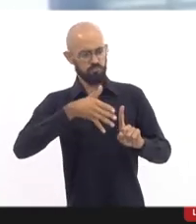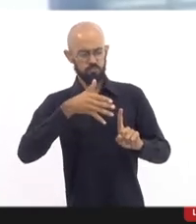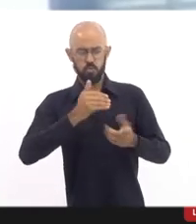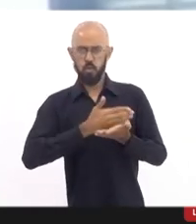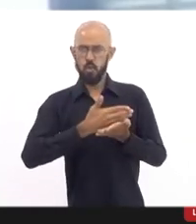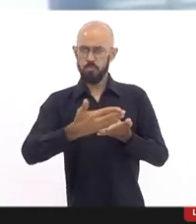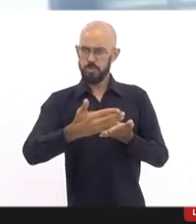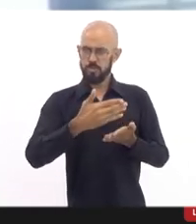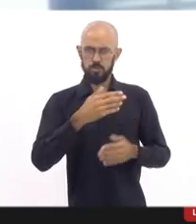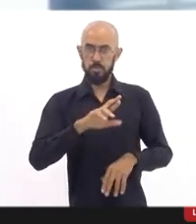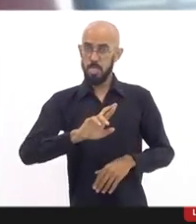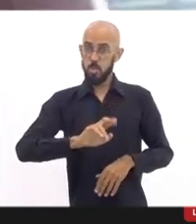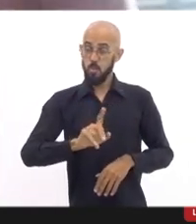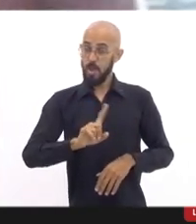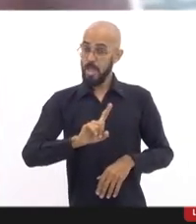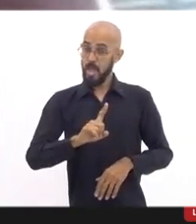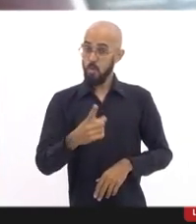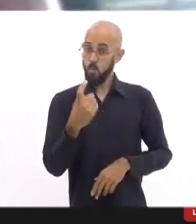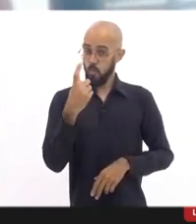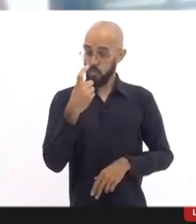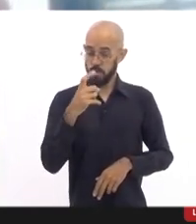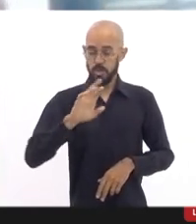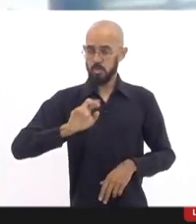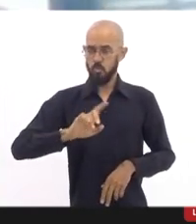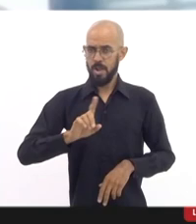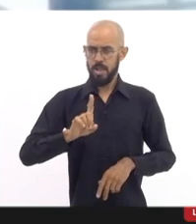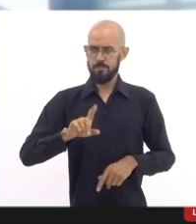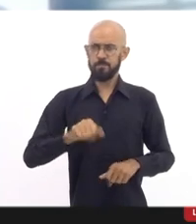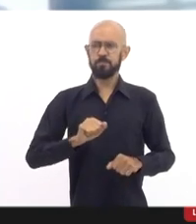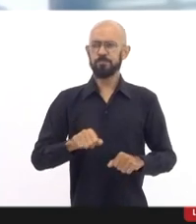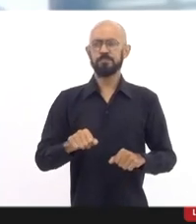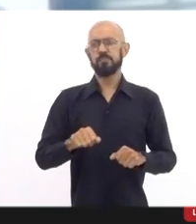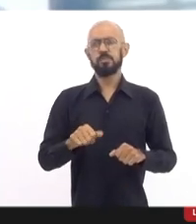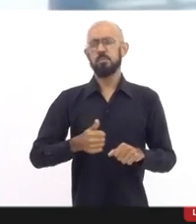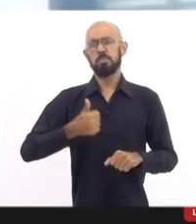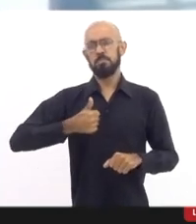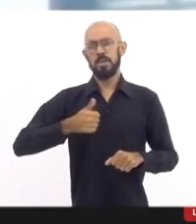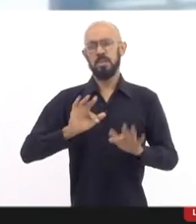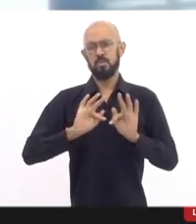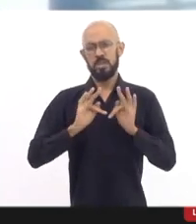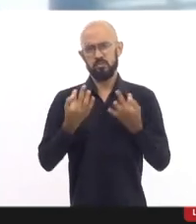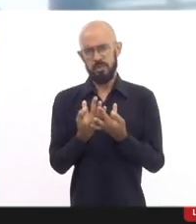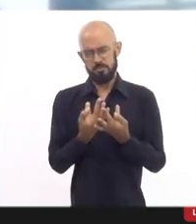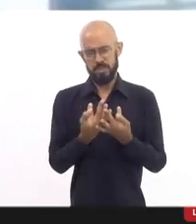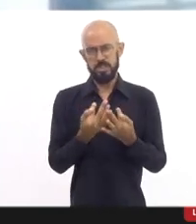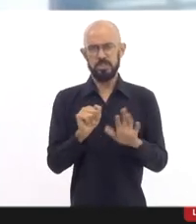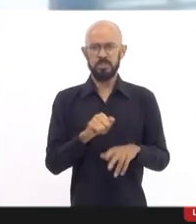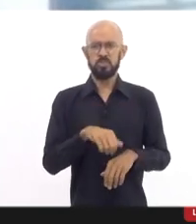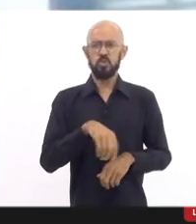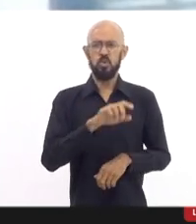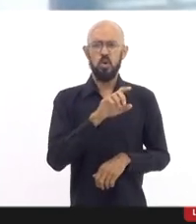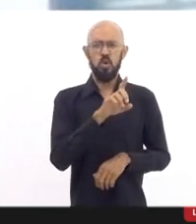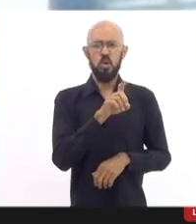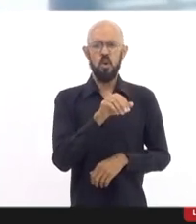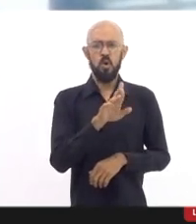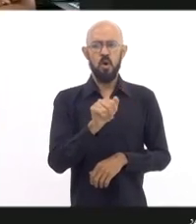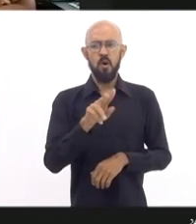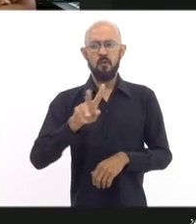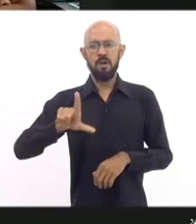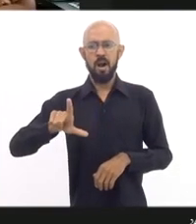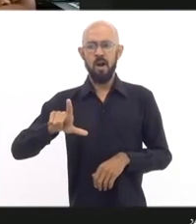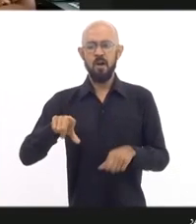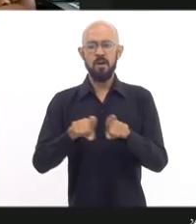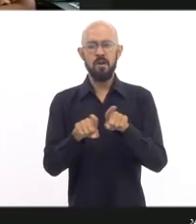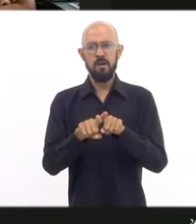é única, uma fala inicial das famílias do Durval e do Iago. Vamos ouvir a Luziene,